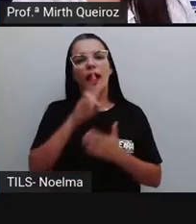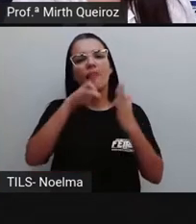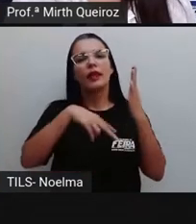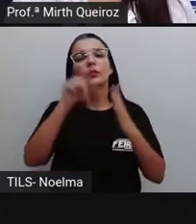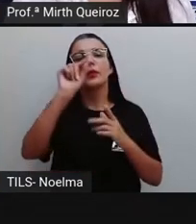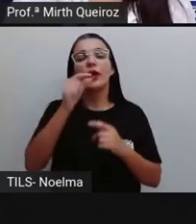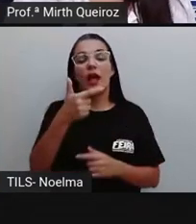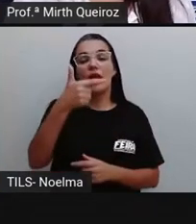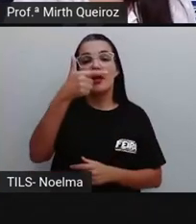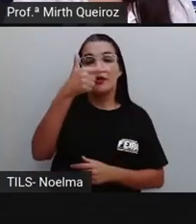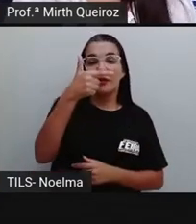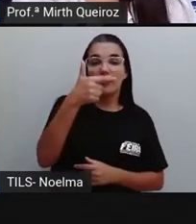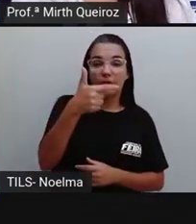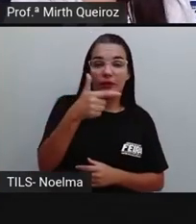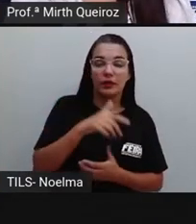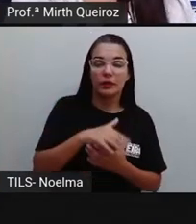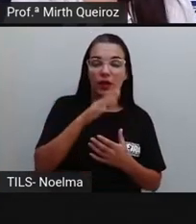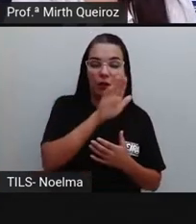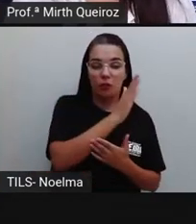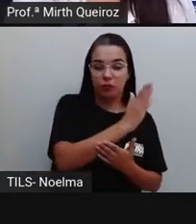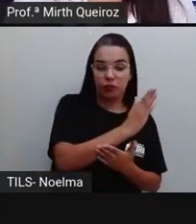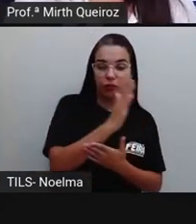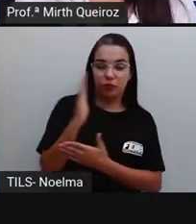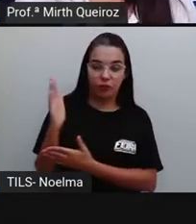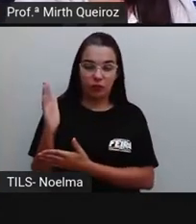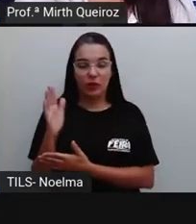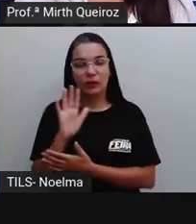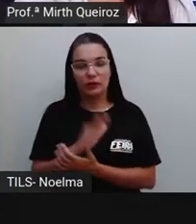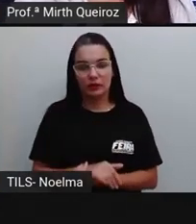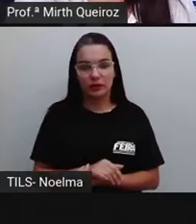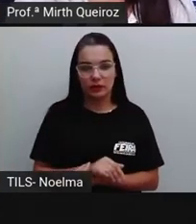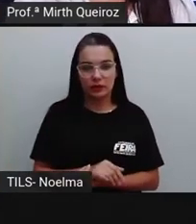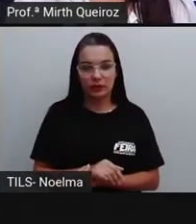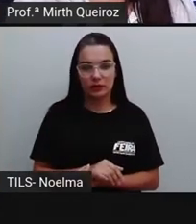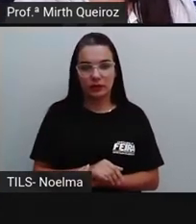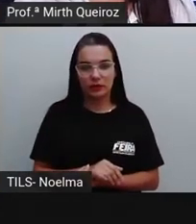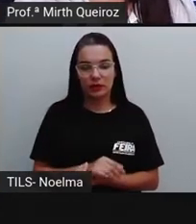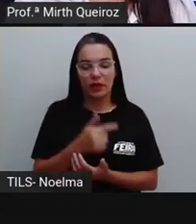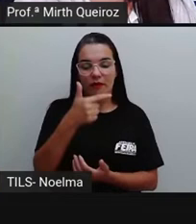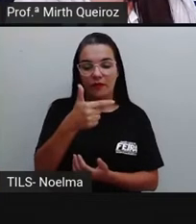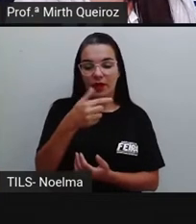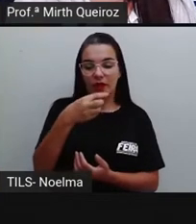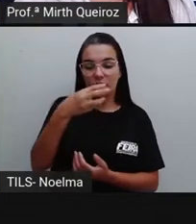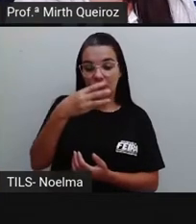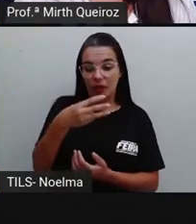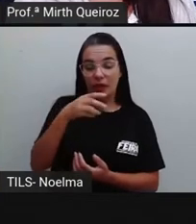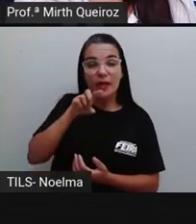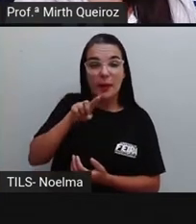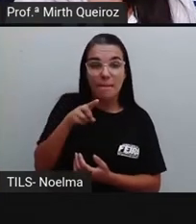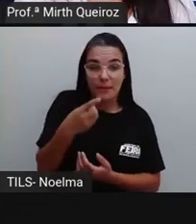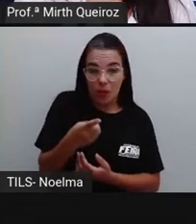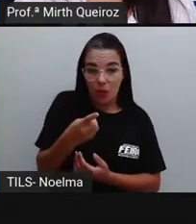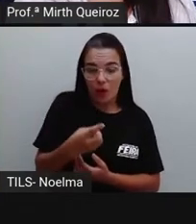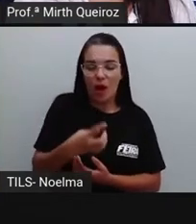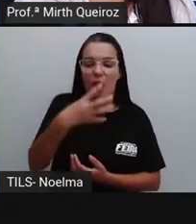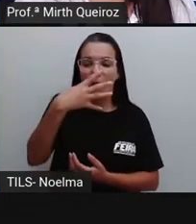gente faz da esquerda para a direita, para poder analisar aqui, né? Então, nós temos 23